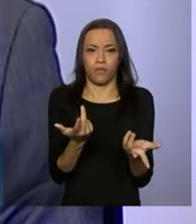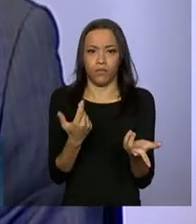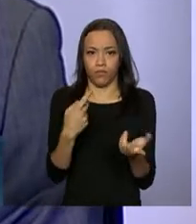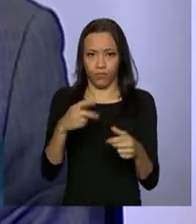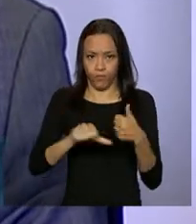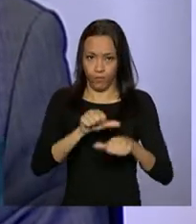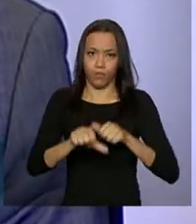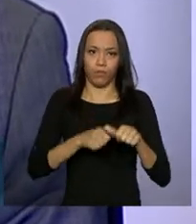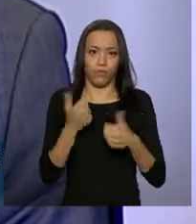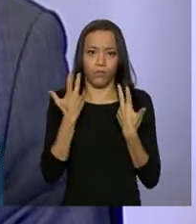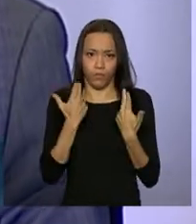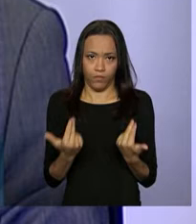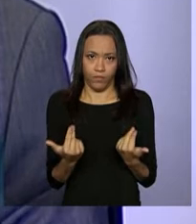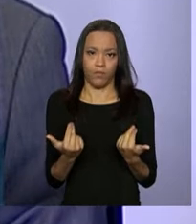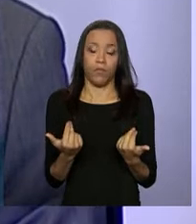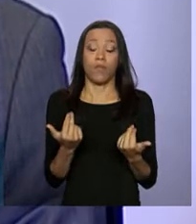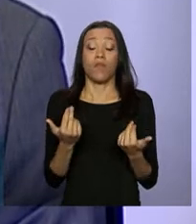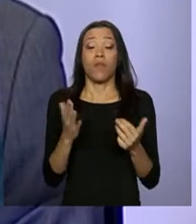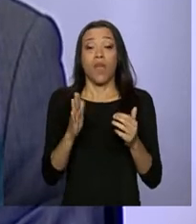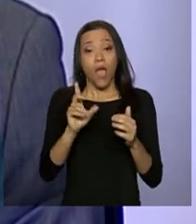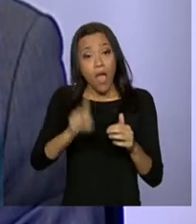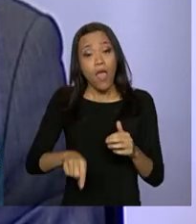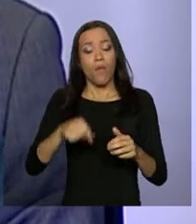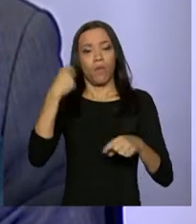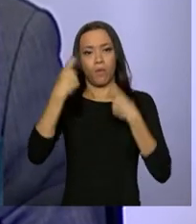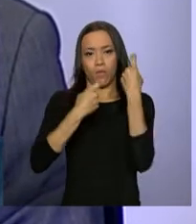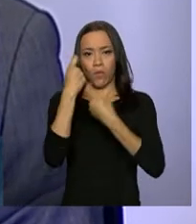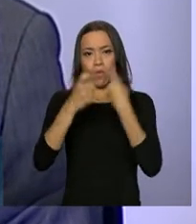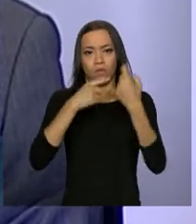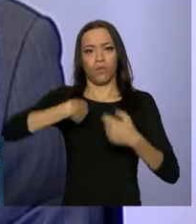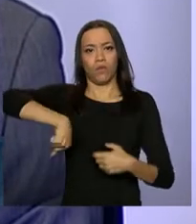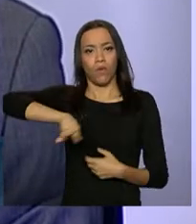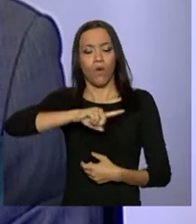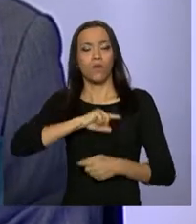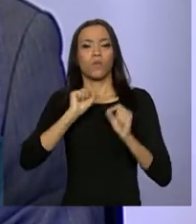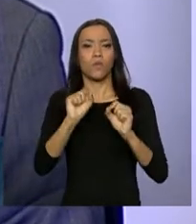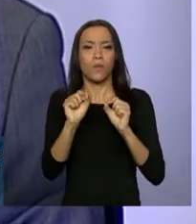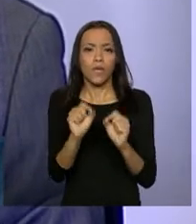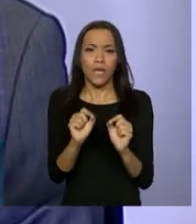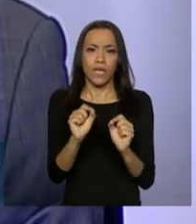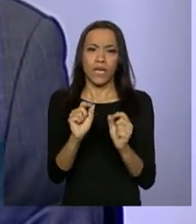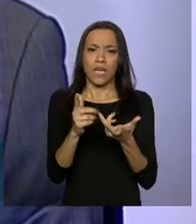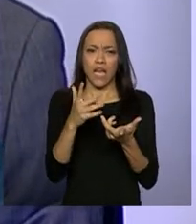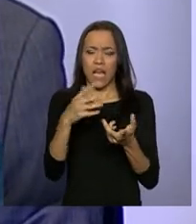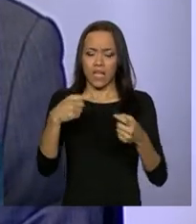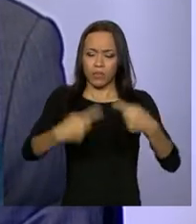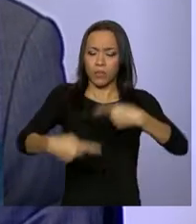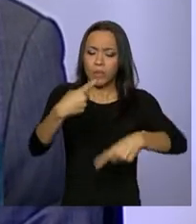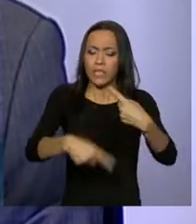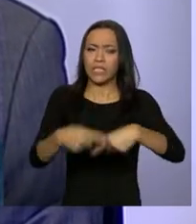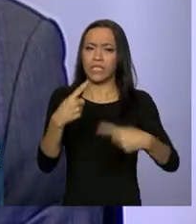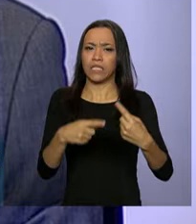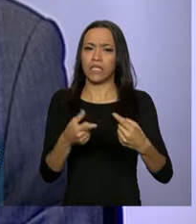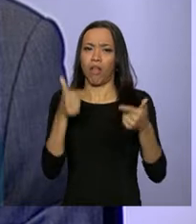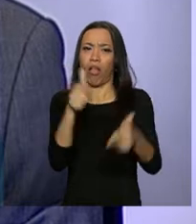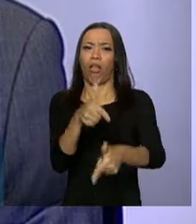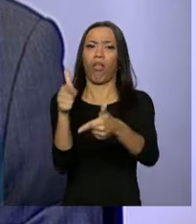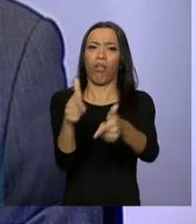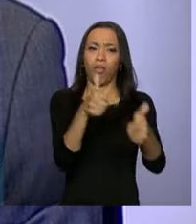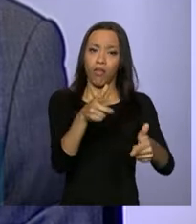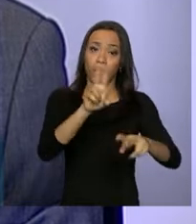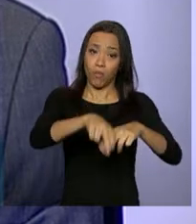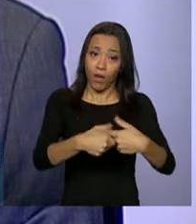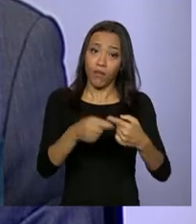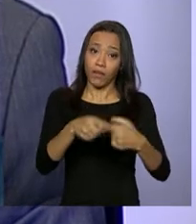Então, é uma preocupação nossa e também é uma grande preocupação os ataques às políticas exitosamente implementadas para a radicação do